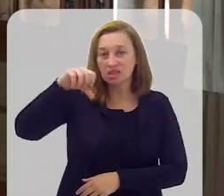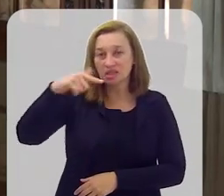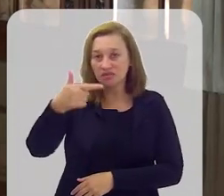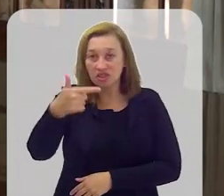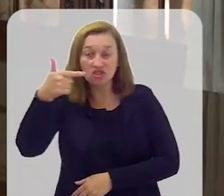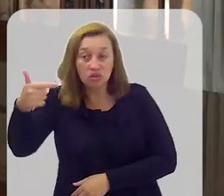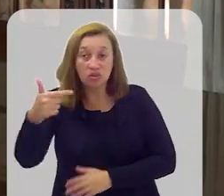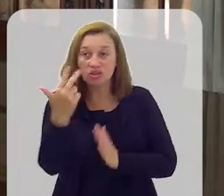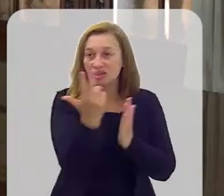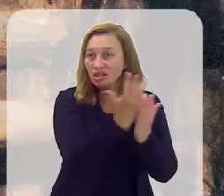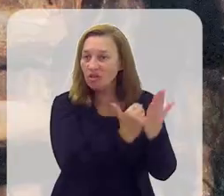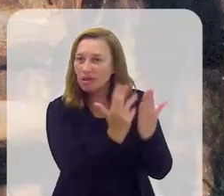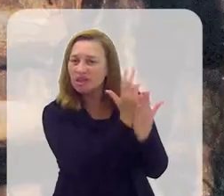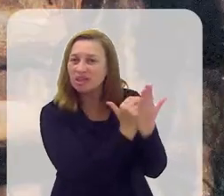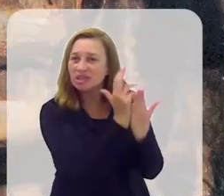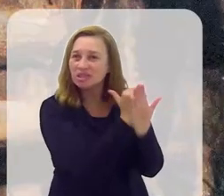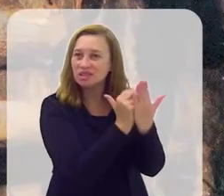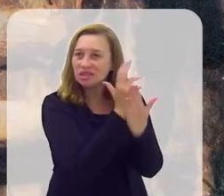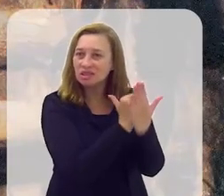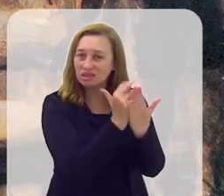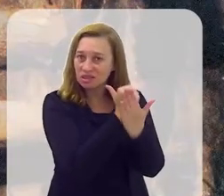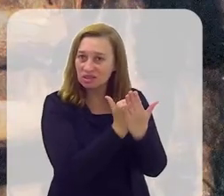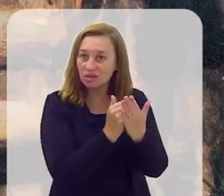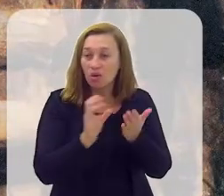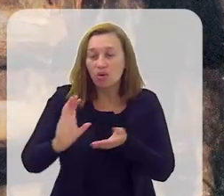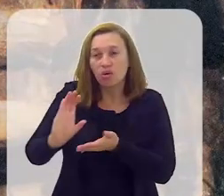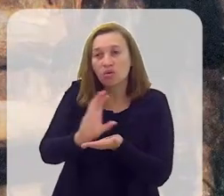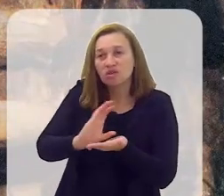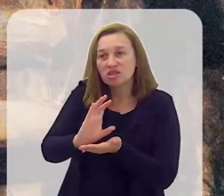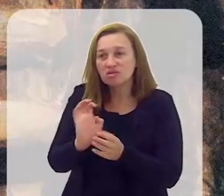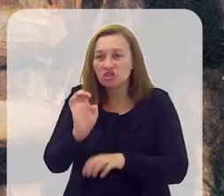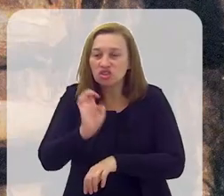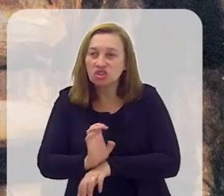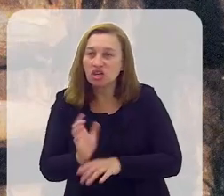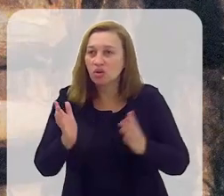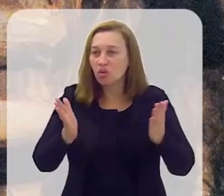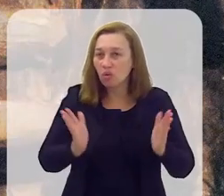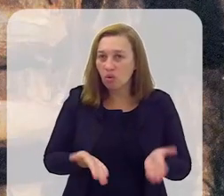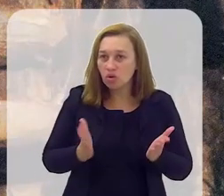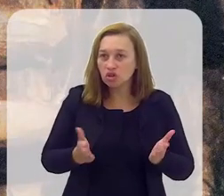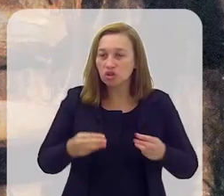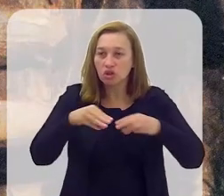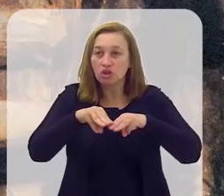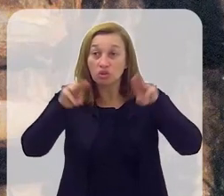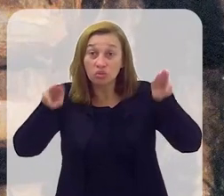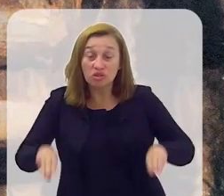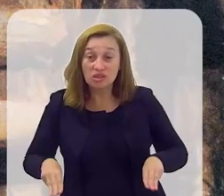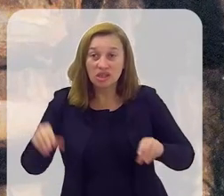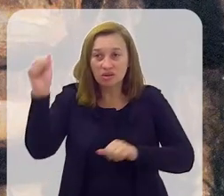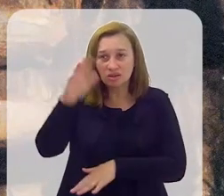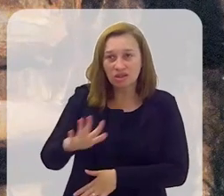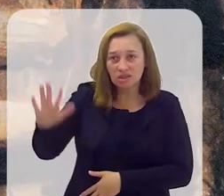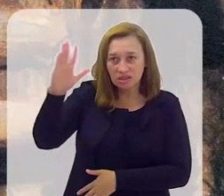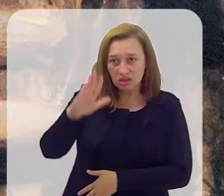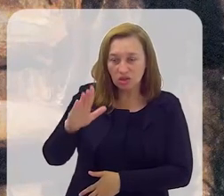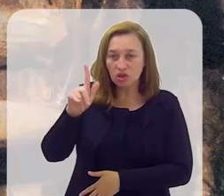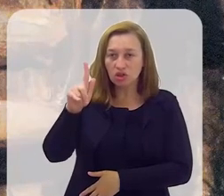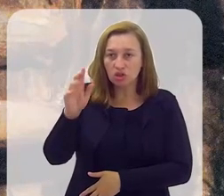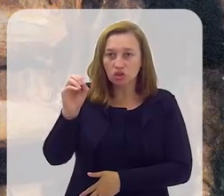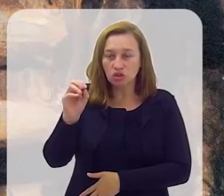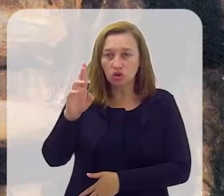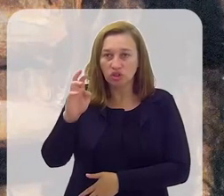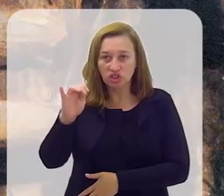Na pintura Sessão do Conselho de Estado, hoje localizada no Museu Histórico Nacional, Georgina de Albuquerque